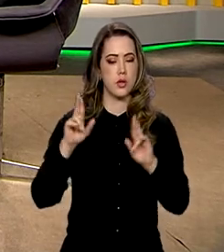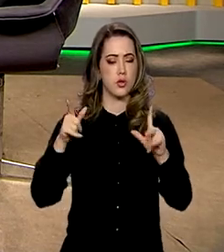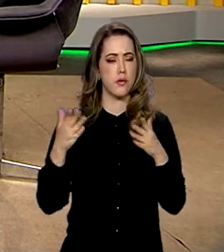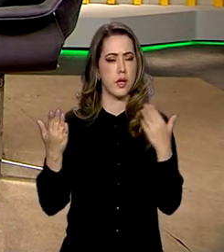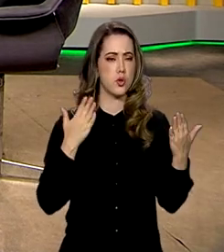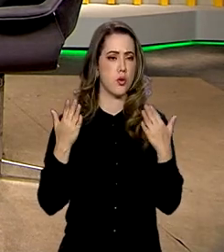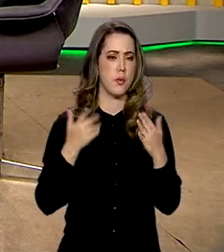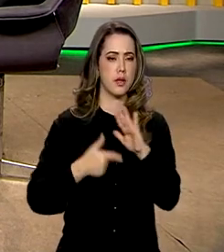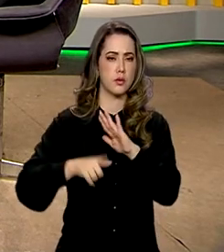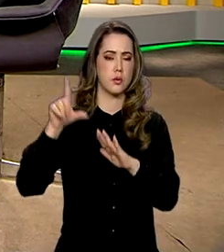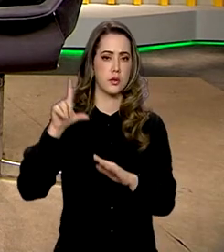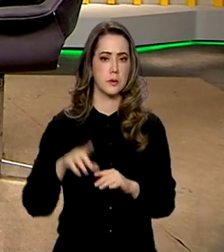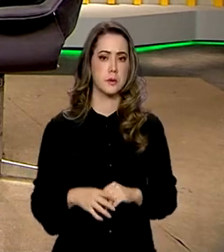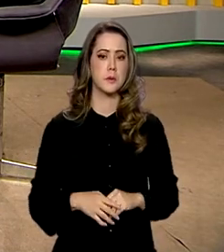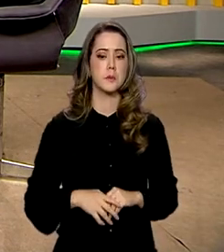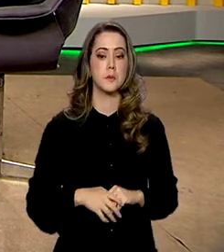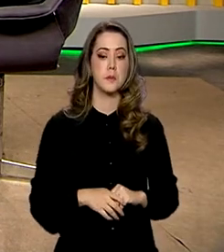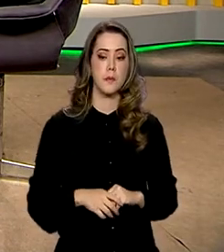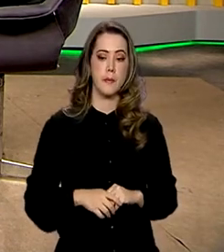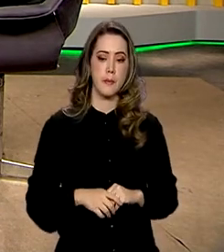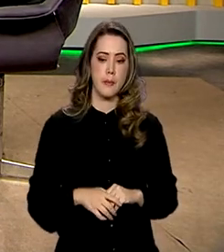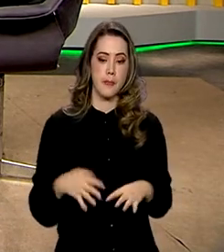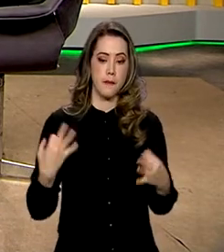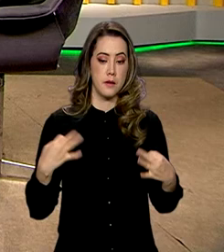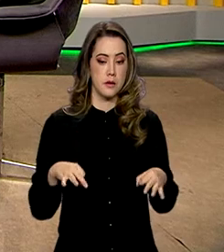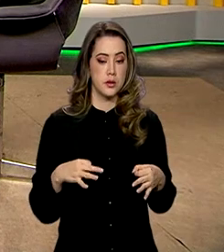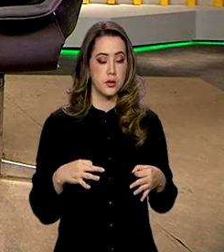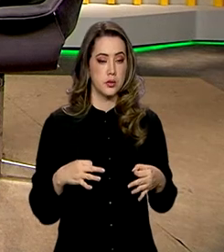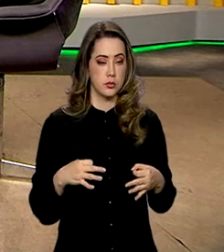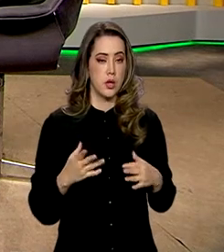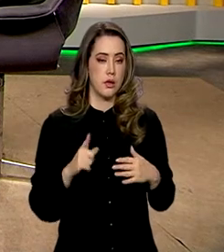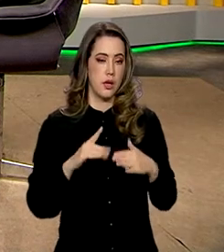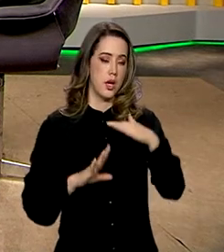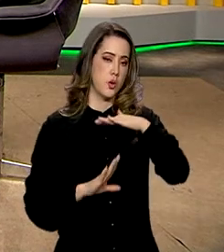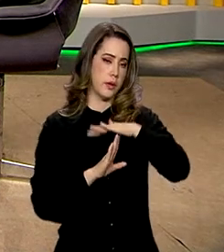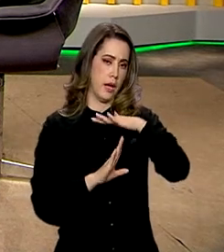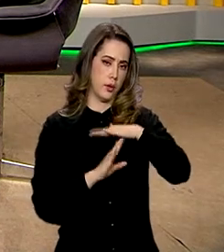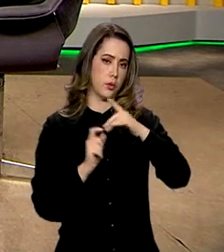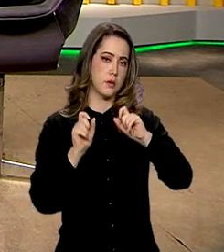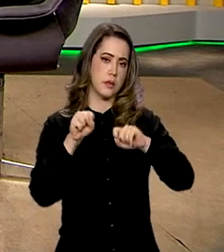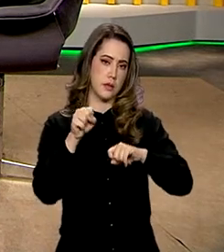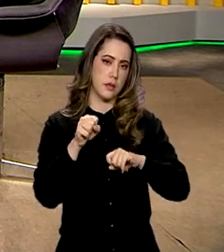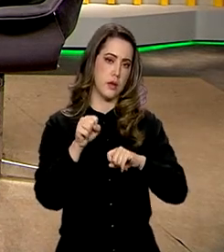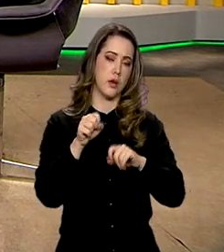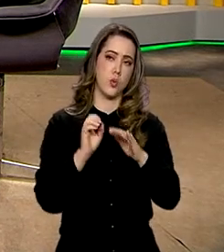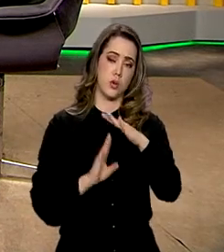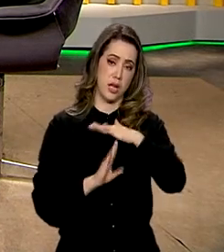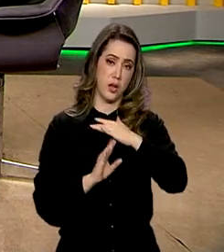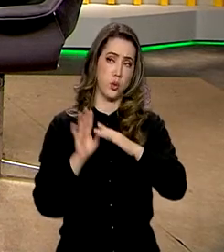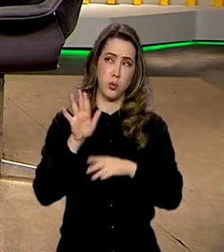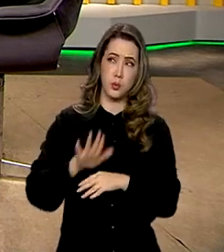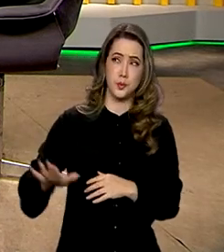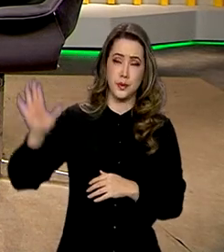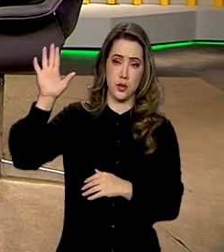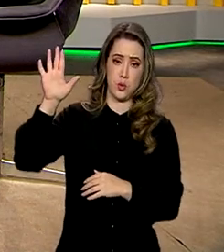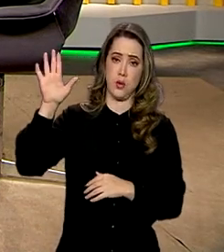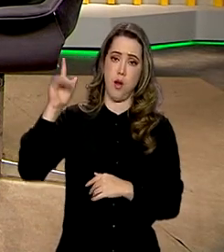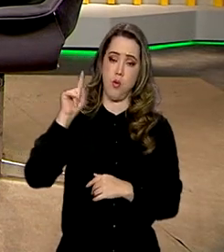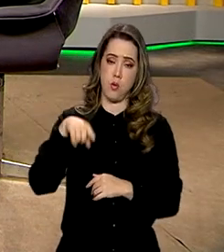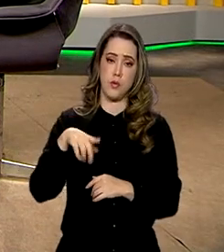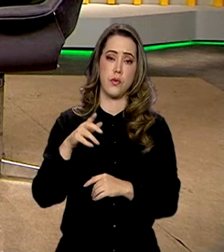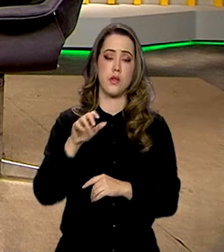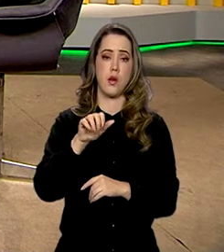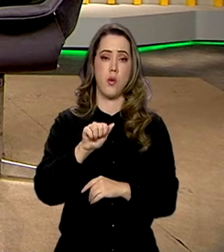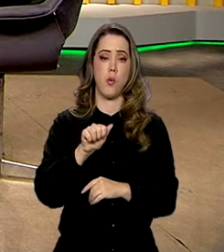antes eram cobrados compulsoriamente? Com certeza. Você estabelece um teto que é para o território nacional. A Assembleia é vai decidir.